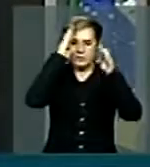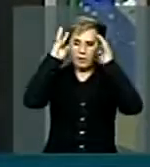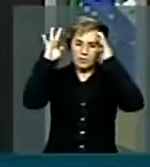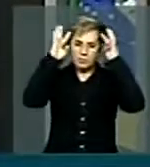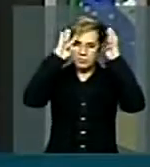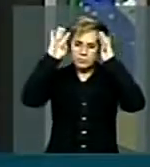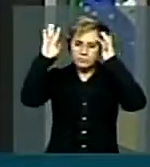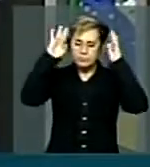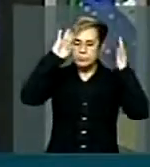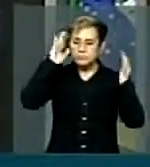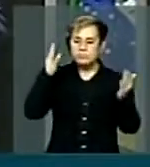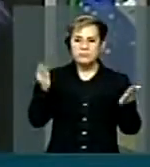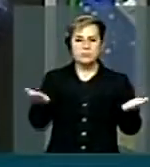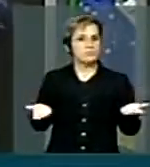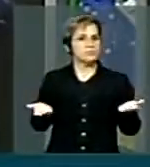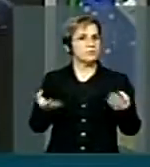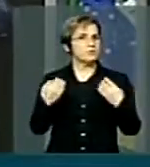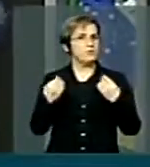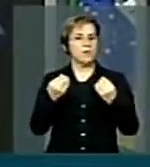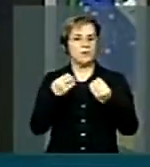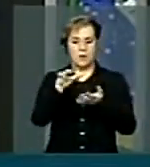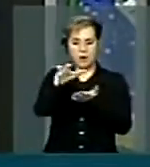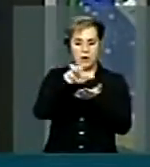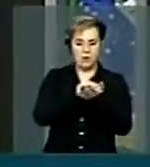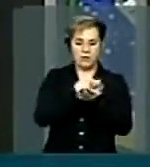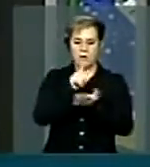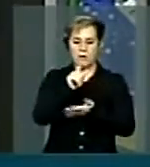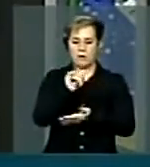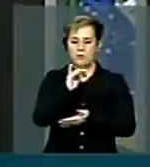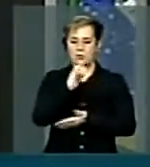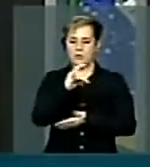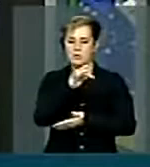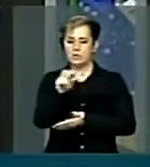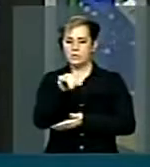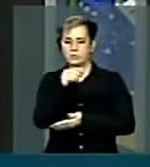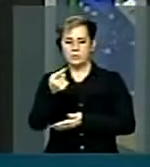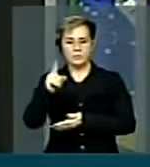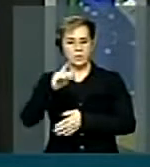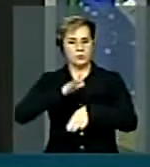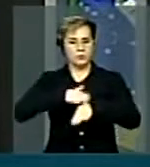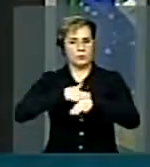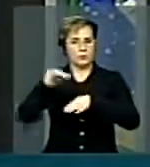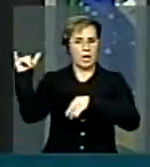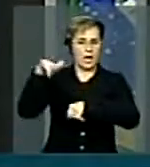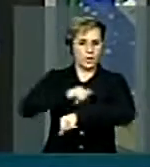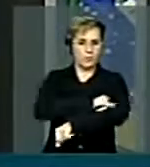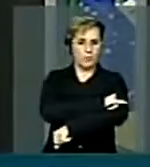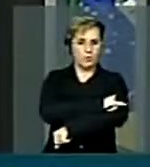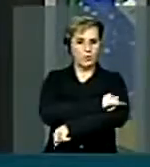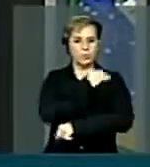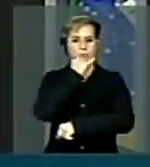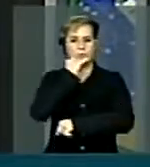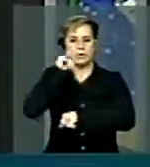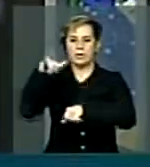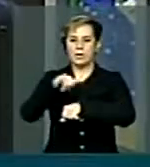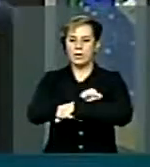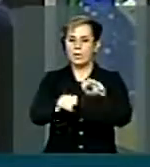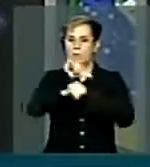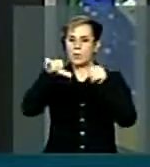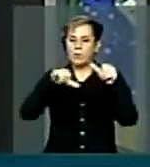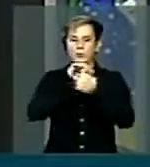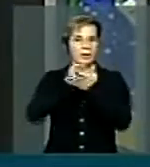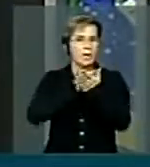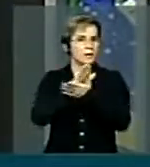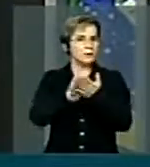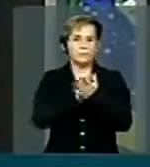Tanto é verdade que as licitações recentemente feitas para os aeroportos, os aeroportos brasileiros não mudaram em nada.